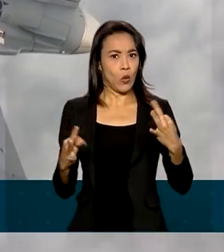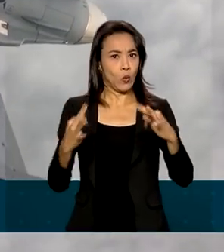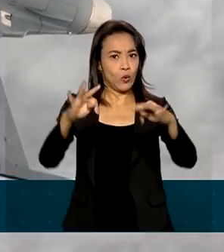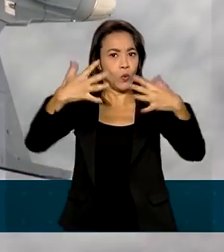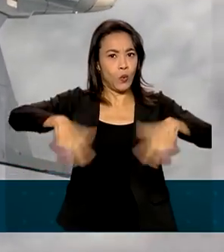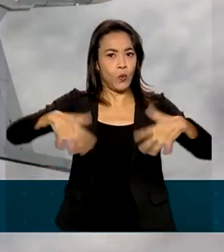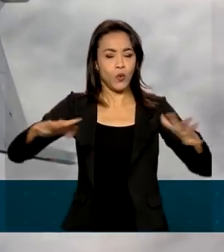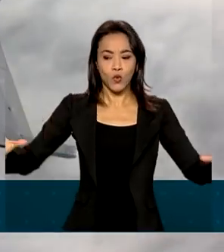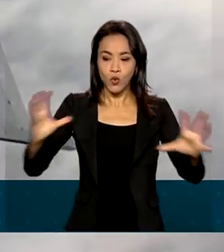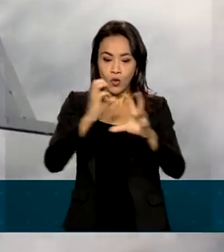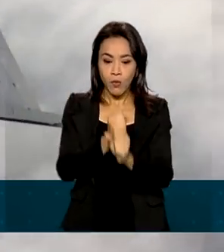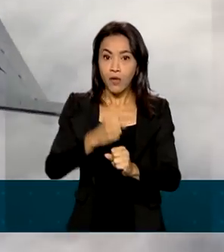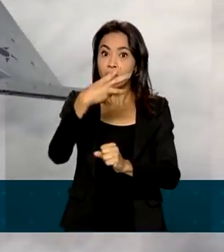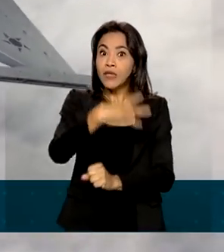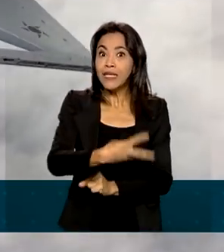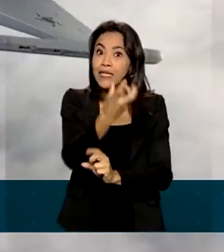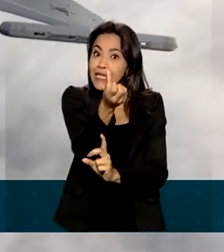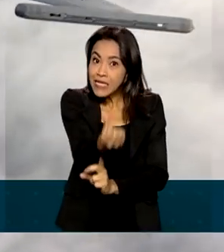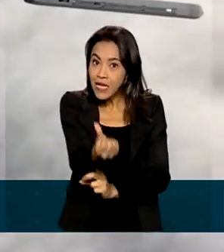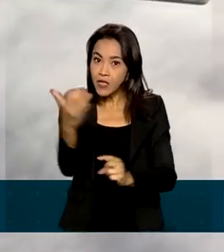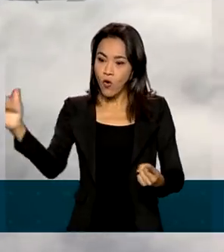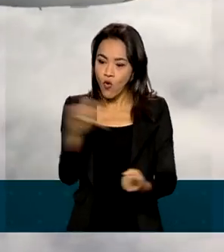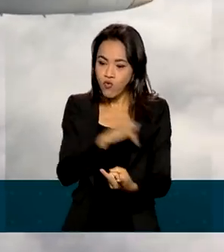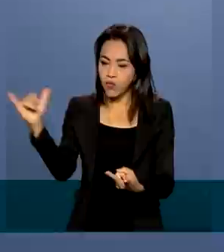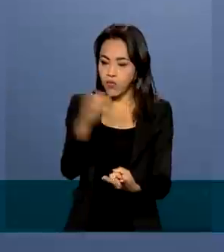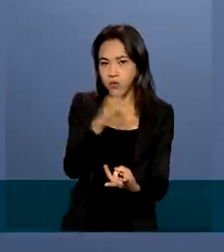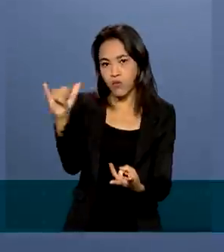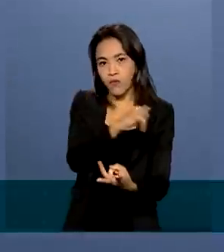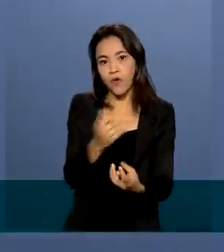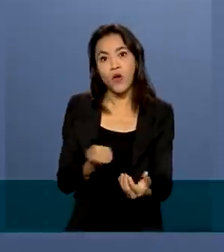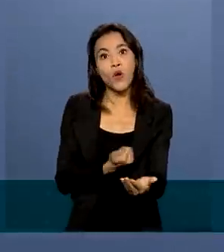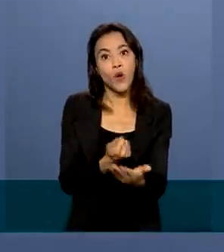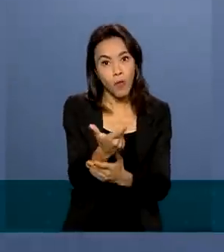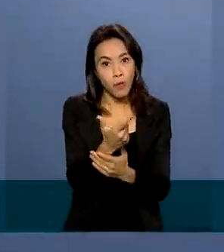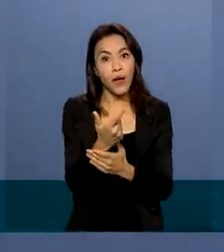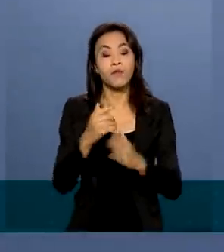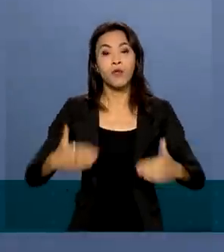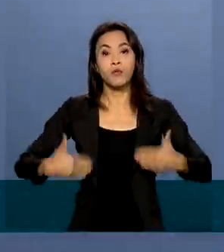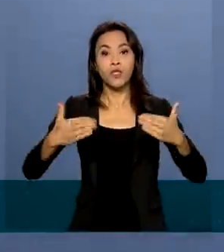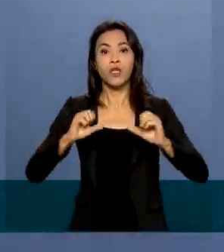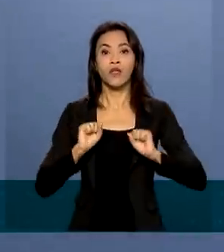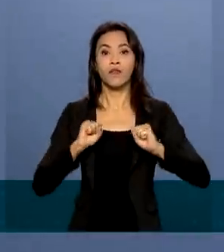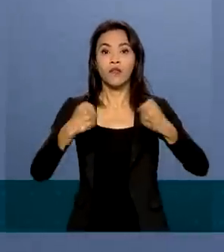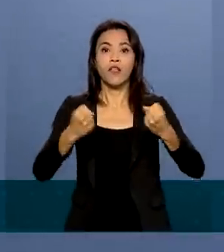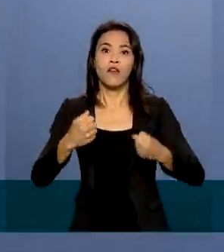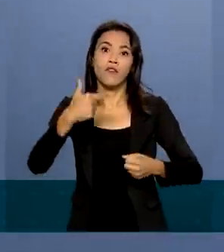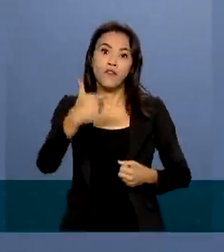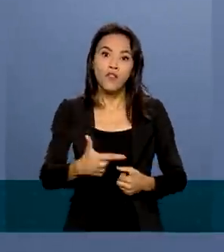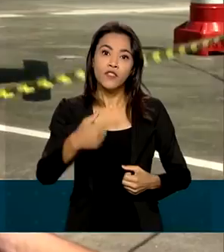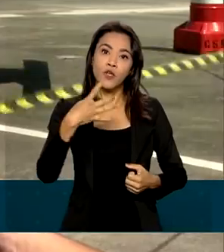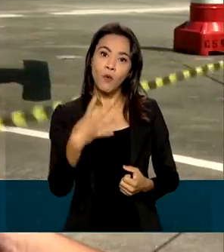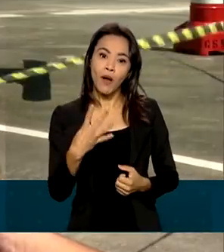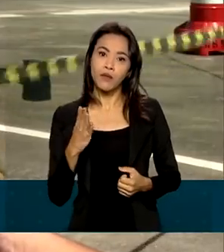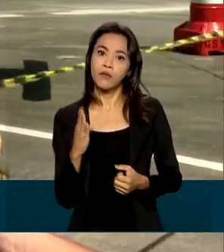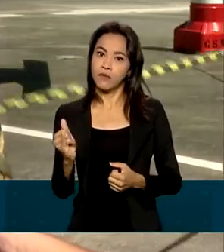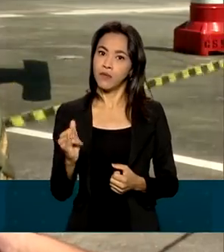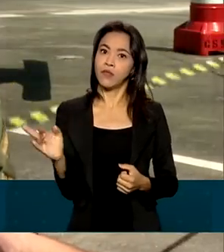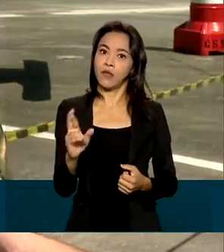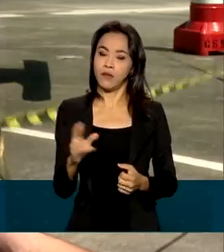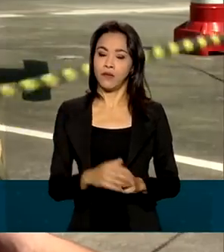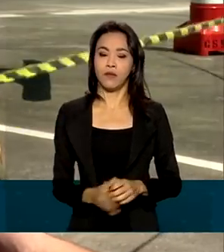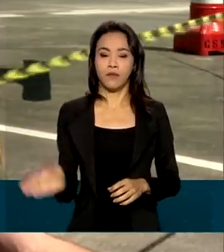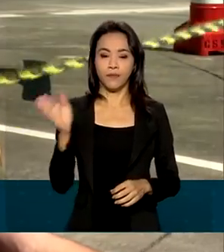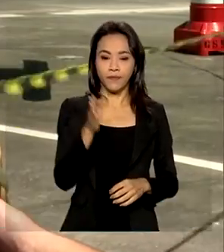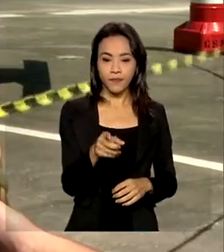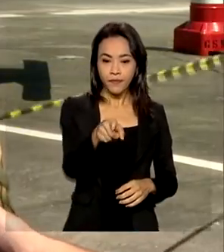36 caças foram comprados pelo Ministério da Defesa por cerca de 24 bilhões de reais. Isso permite